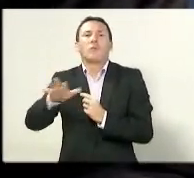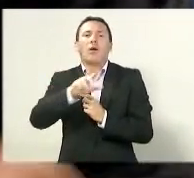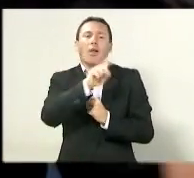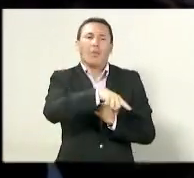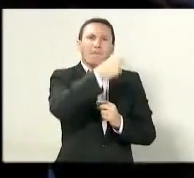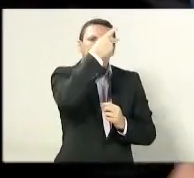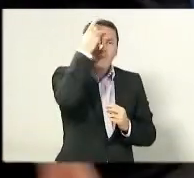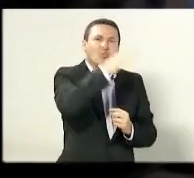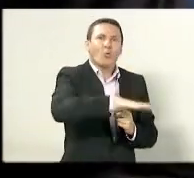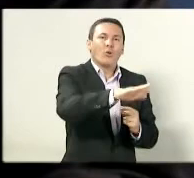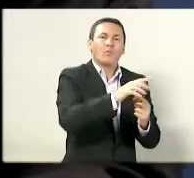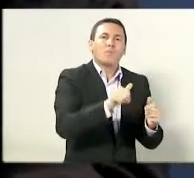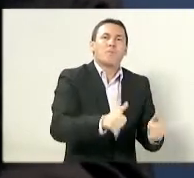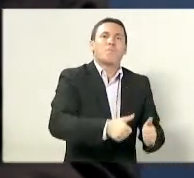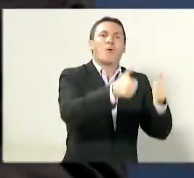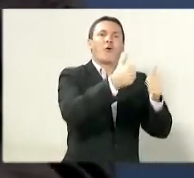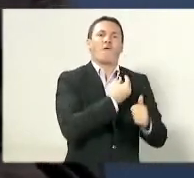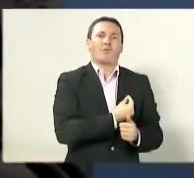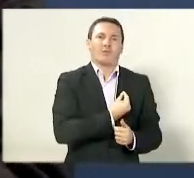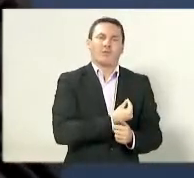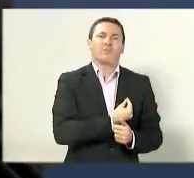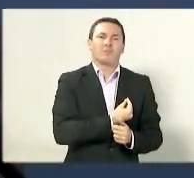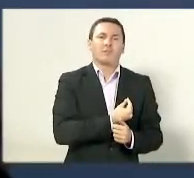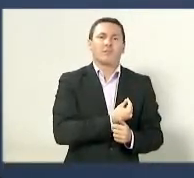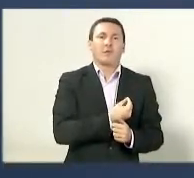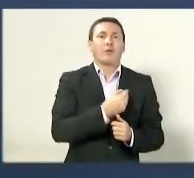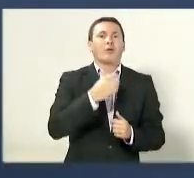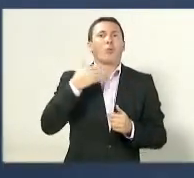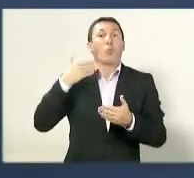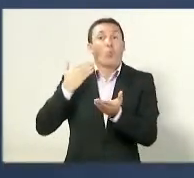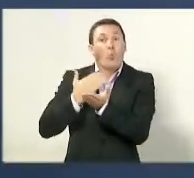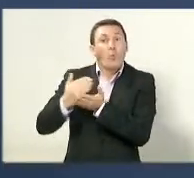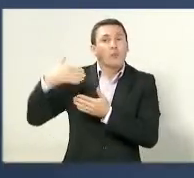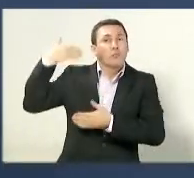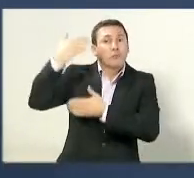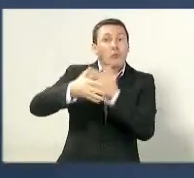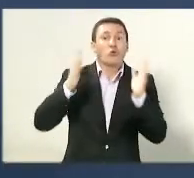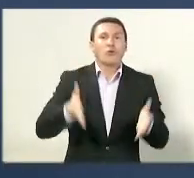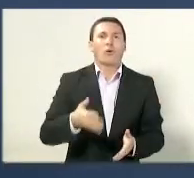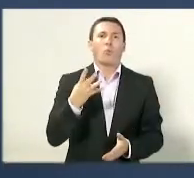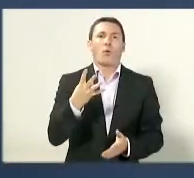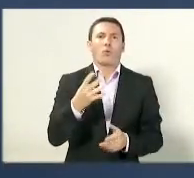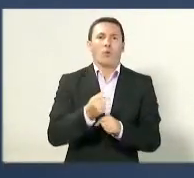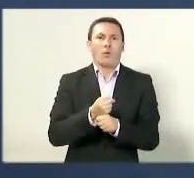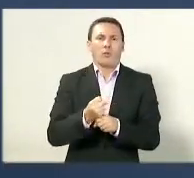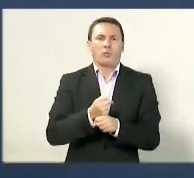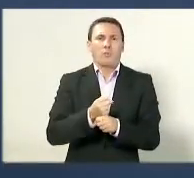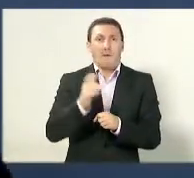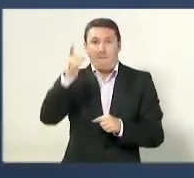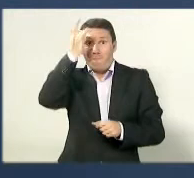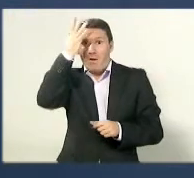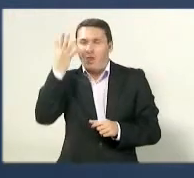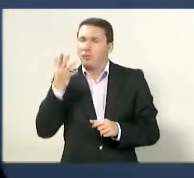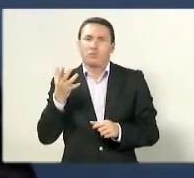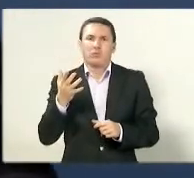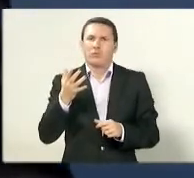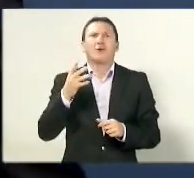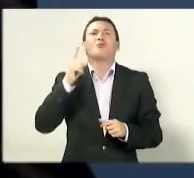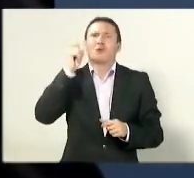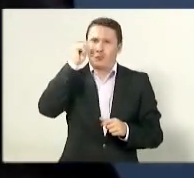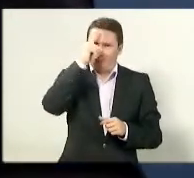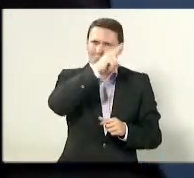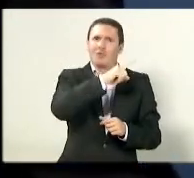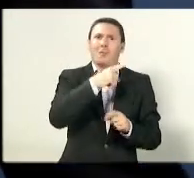em um ambiente de muita dificuldade. Não é hora fácil de governar o estado. É hora difícil de governar o estado. A gente vive uma crise